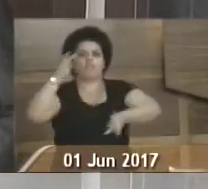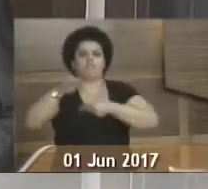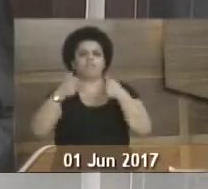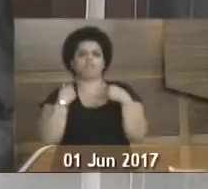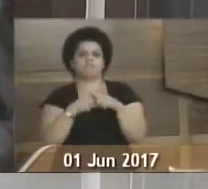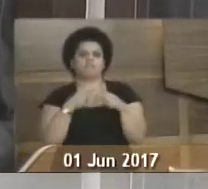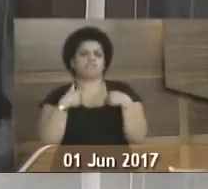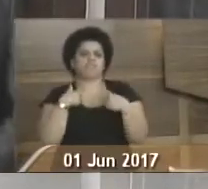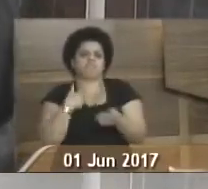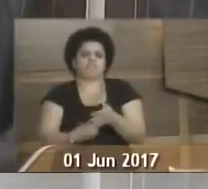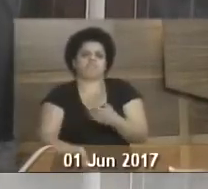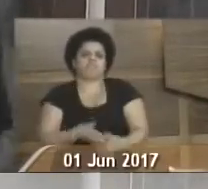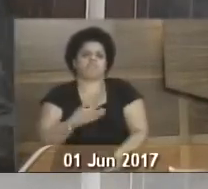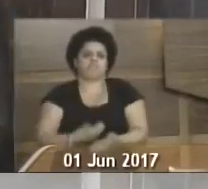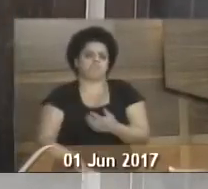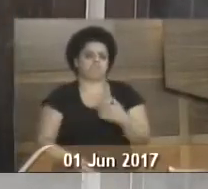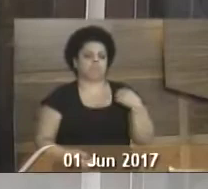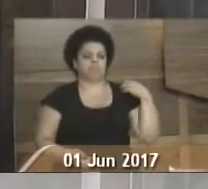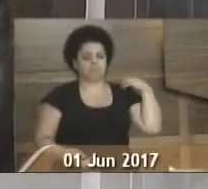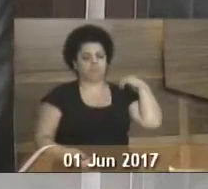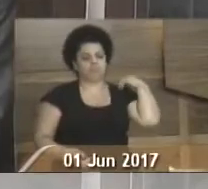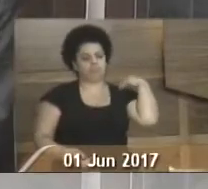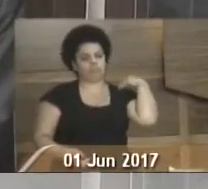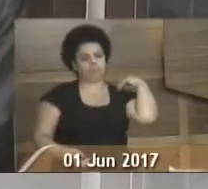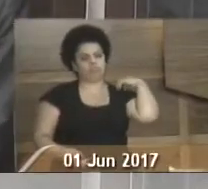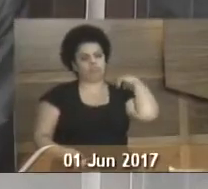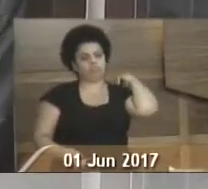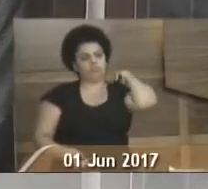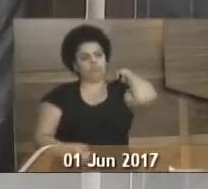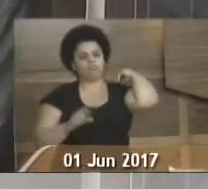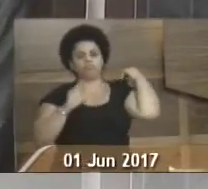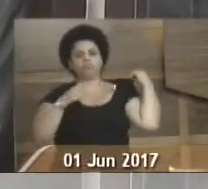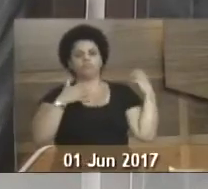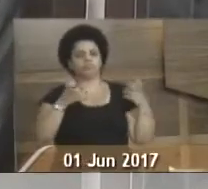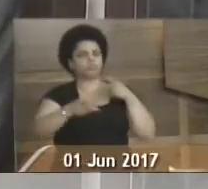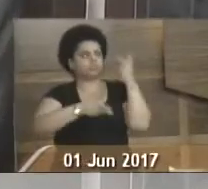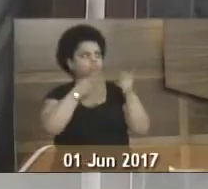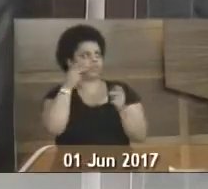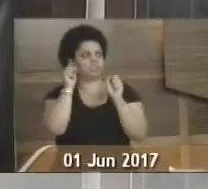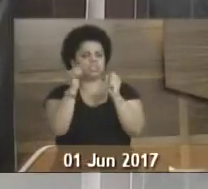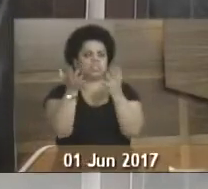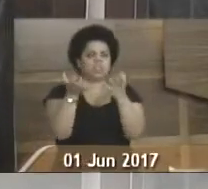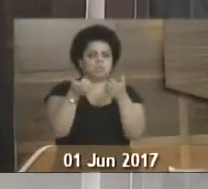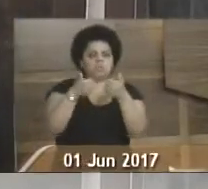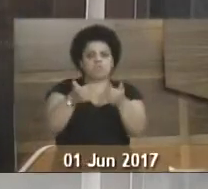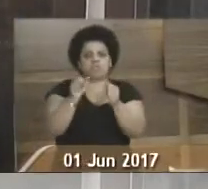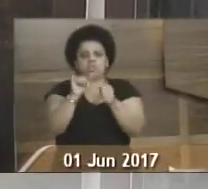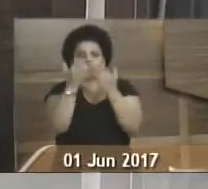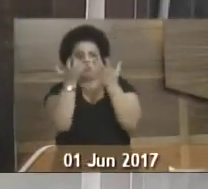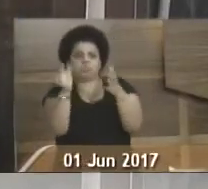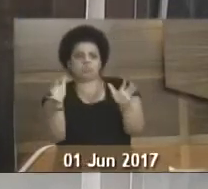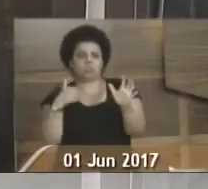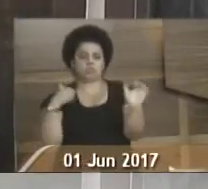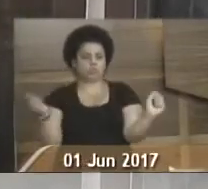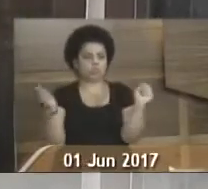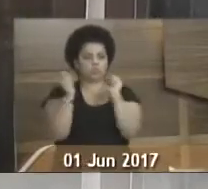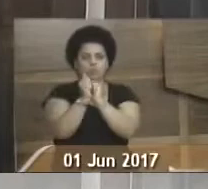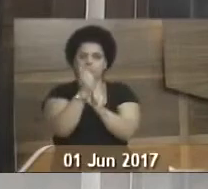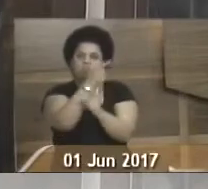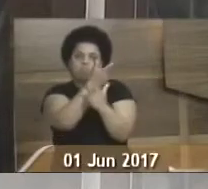para mim, eu não devo nada a ninguém. É isso que eu quero dizer aqui. se quiser bem, se não quiserem eu do lado,